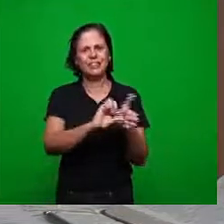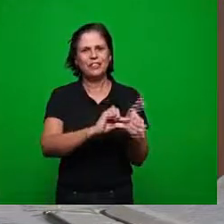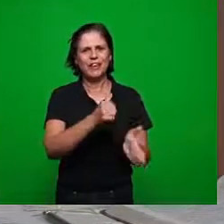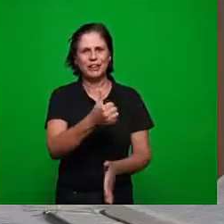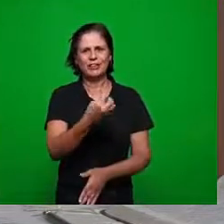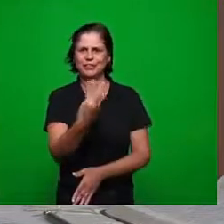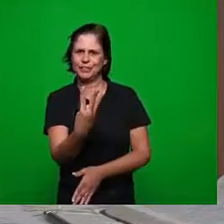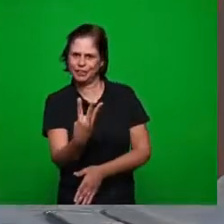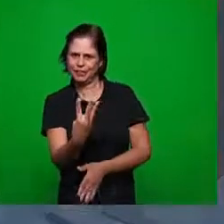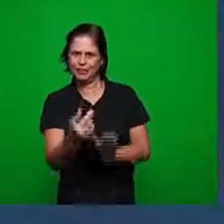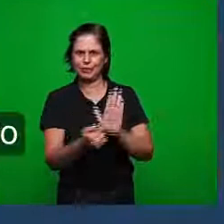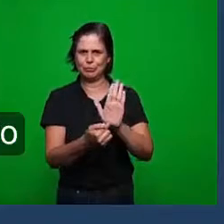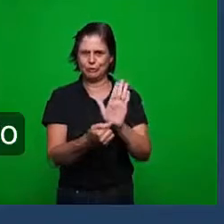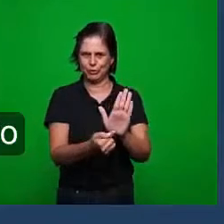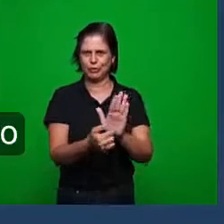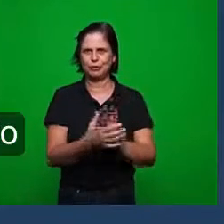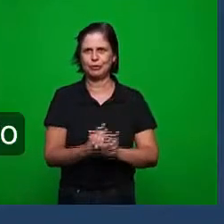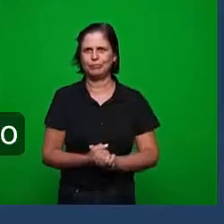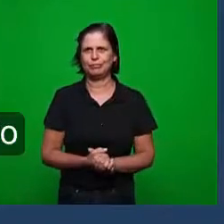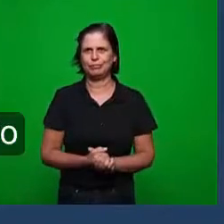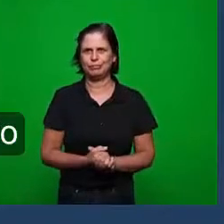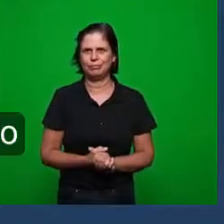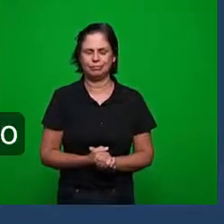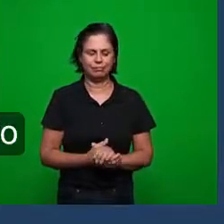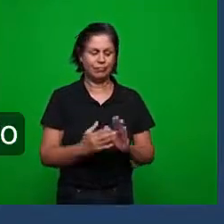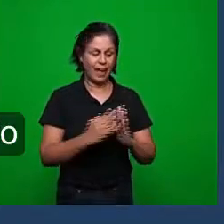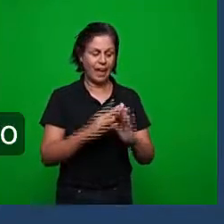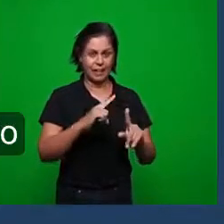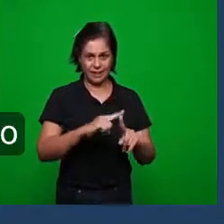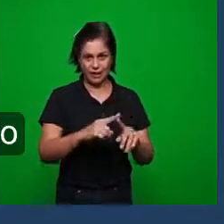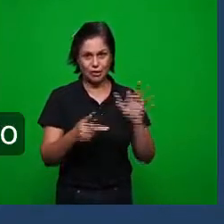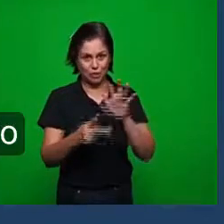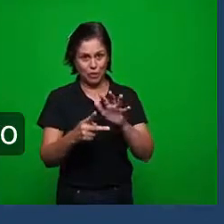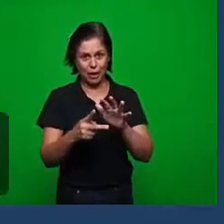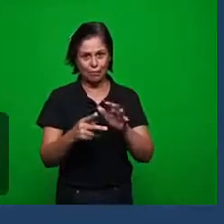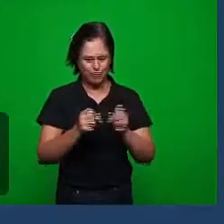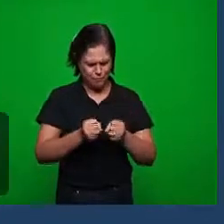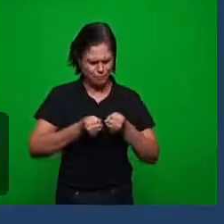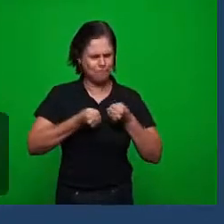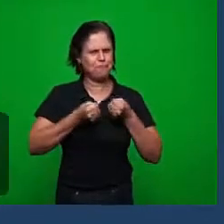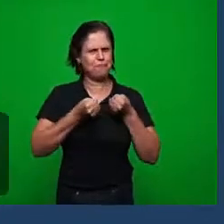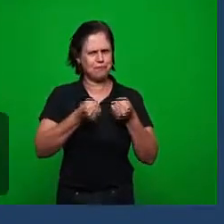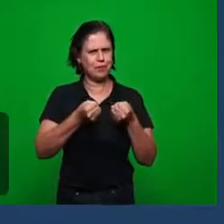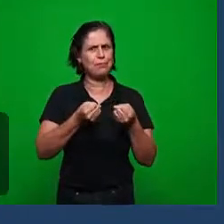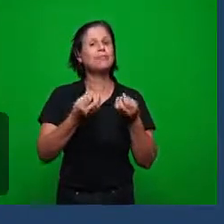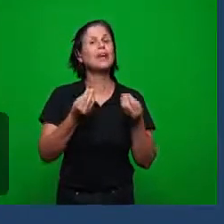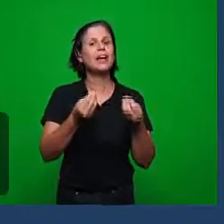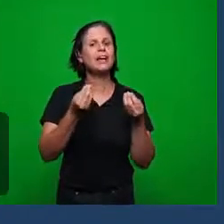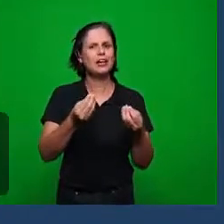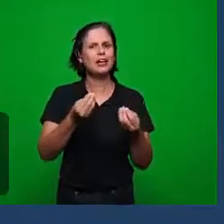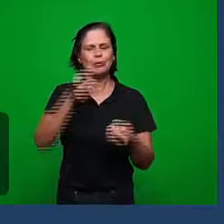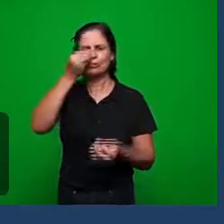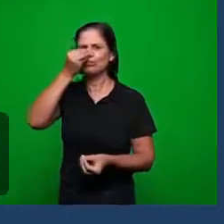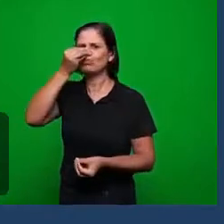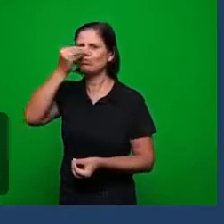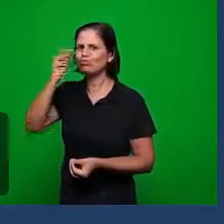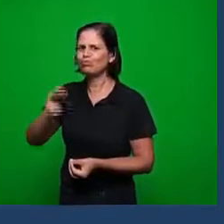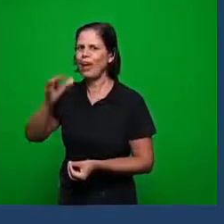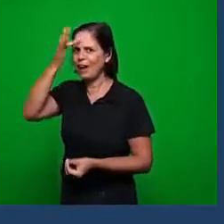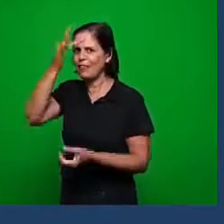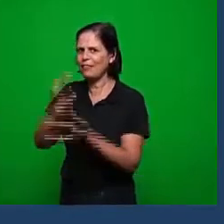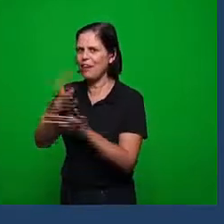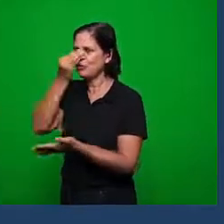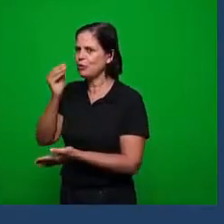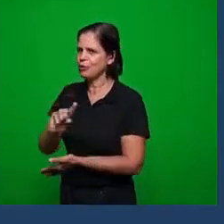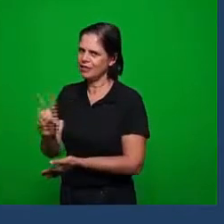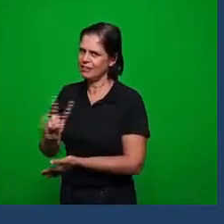13 quando aqui a igreja aqui foi fortalecida pelo senhor para não negar a fé do senhor então tem lá a expressão